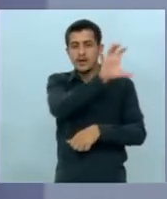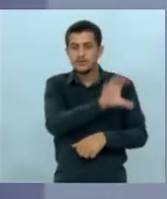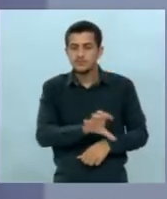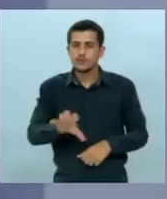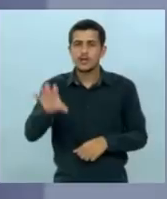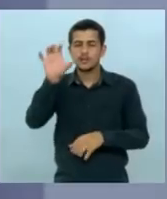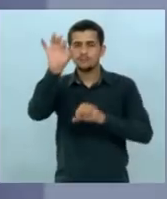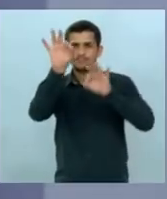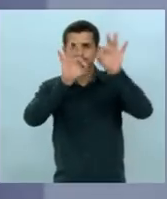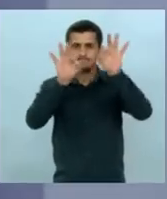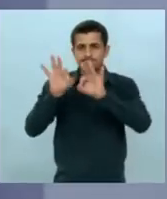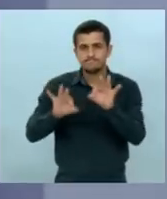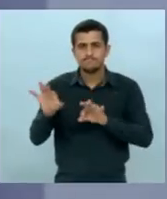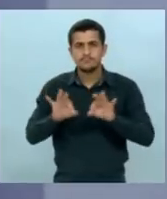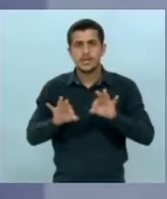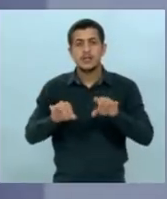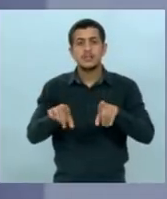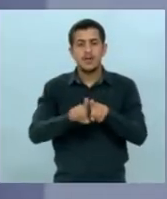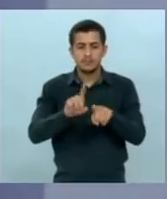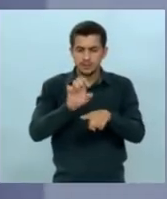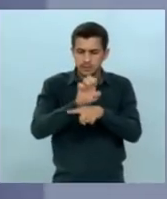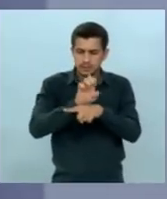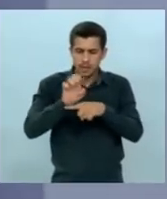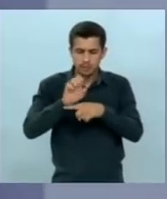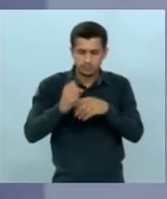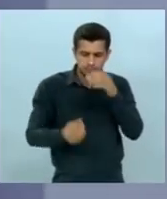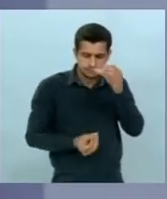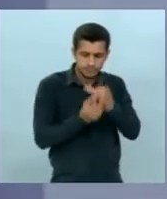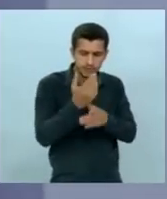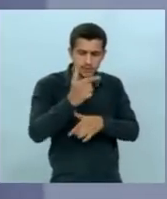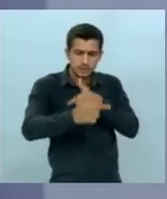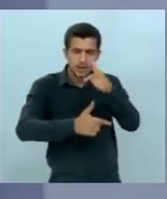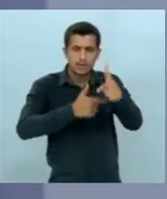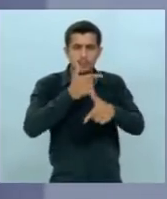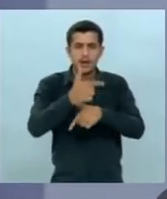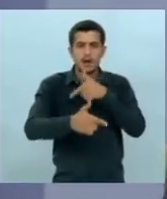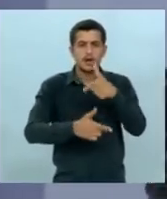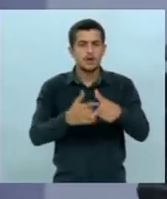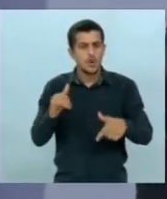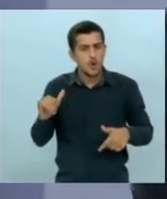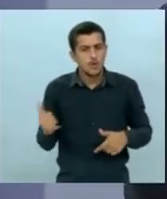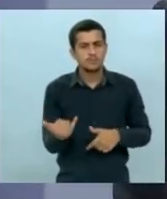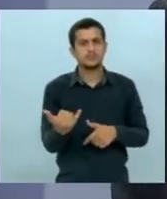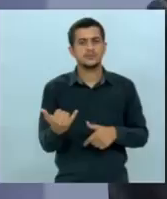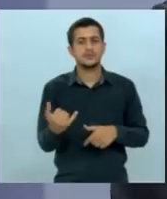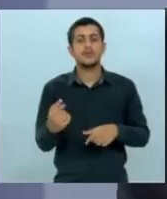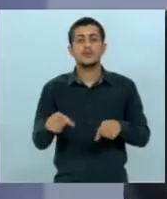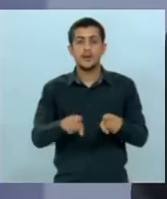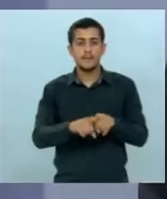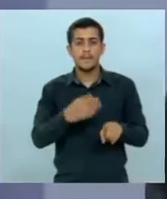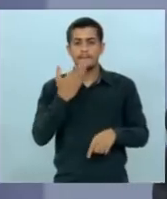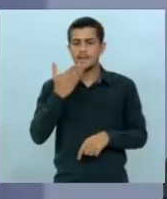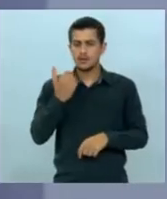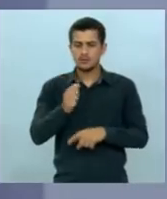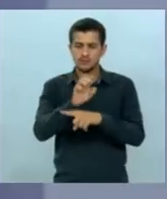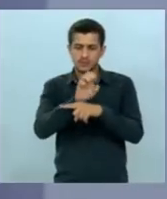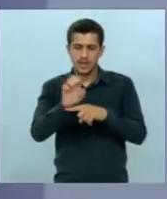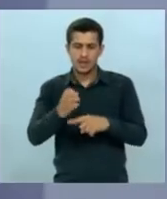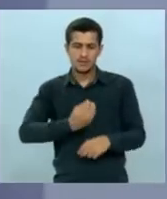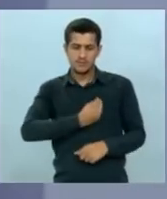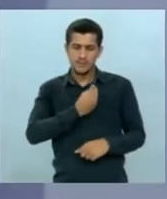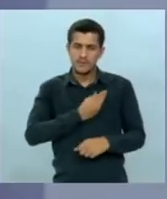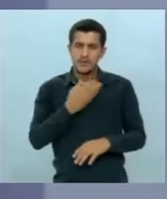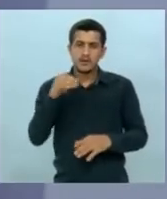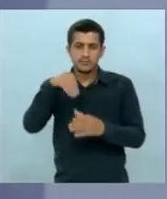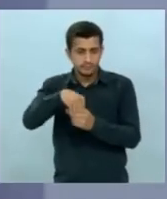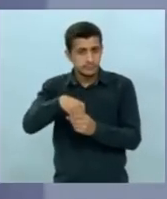continuar como estado gerador de empregos e de oportunidades sendo um dos melhores estados para se viver é muito bom